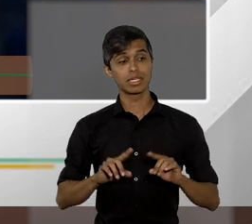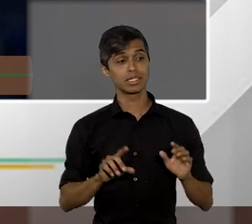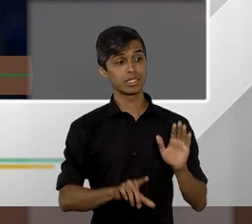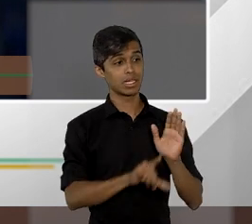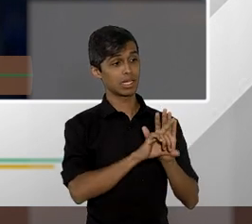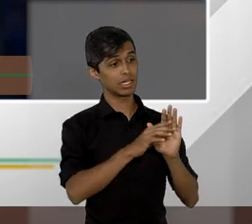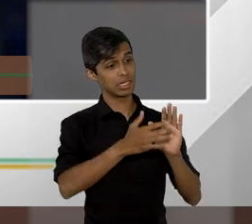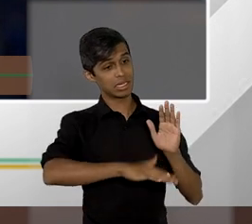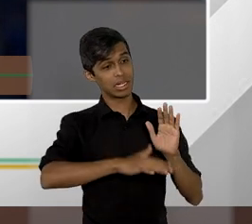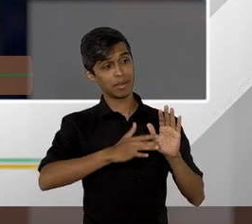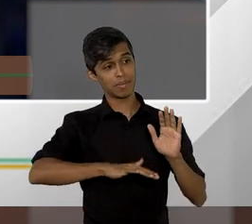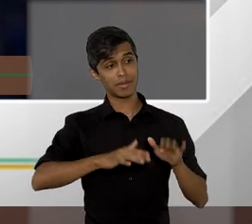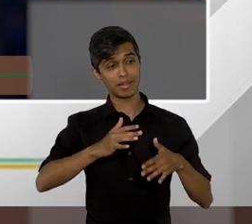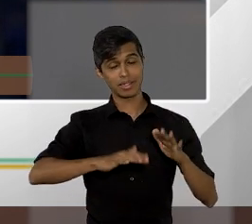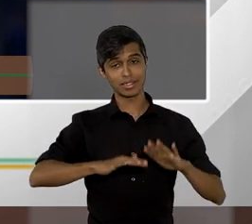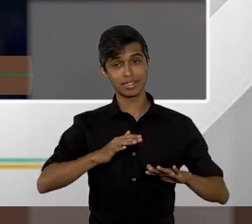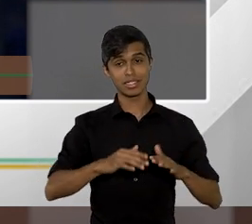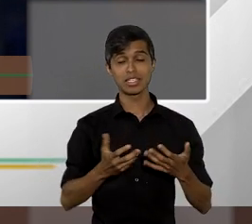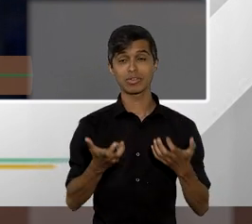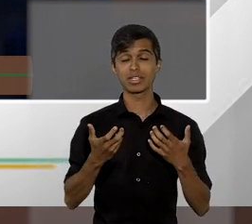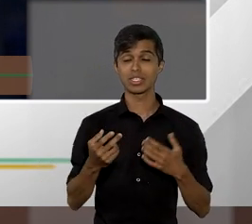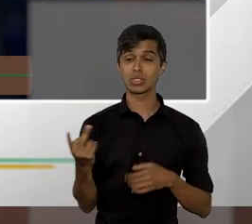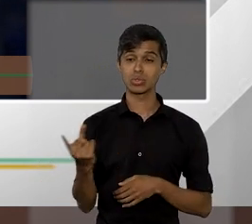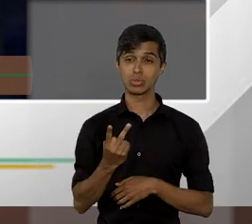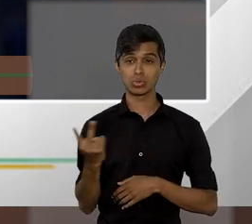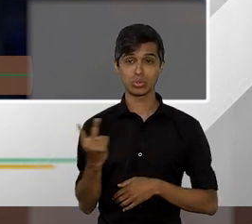e eu gostaria que os dois